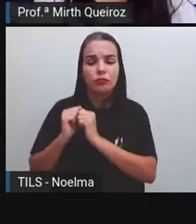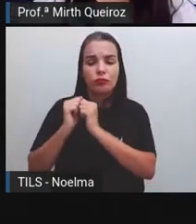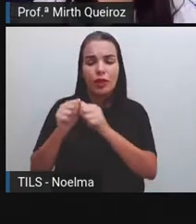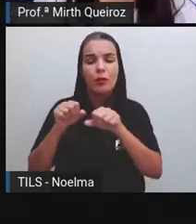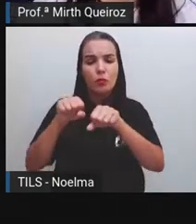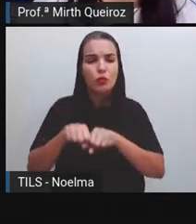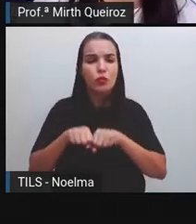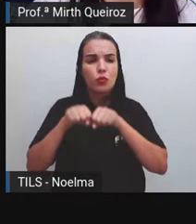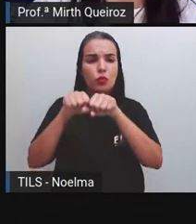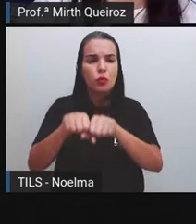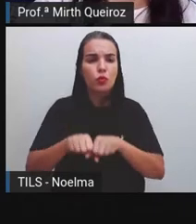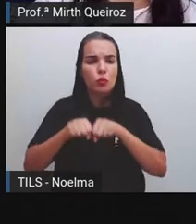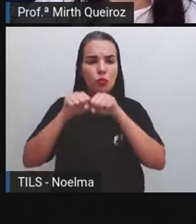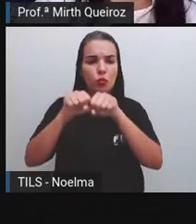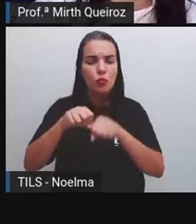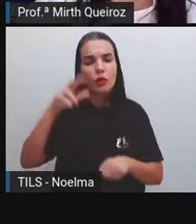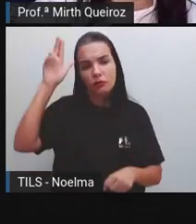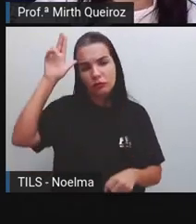cavalo, por exemplo.